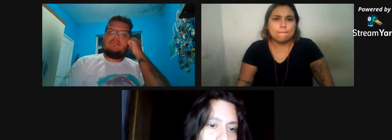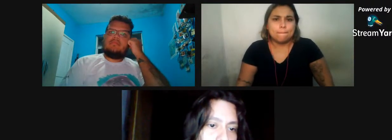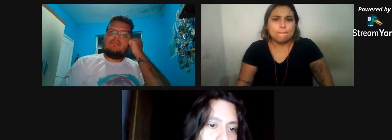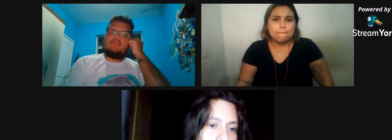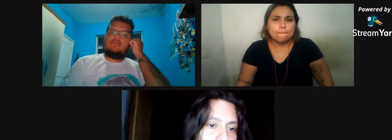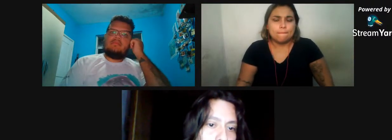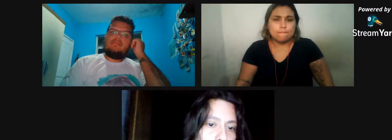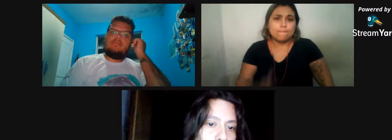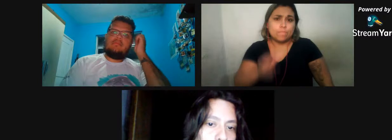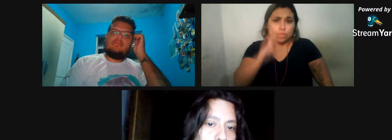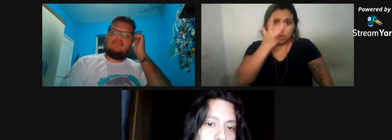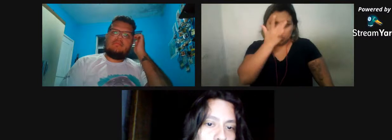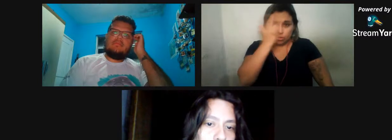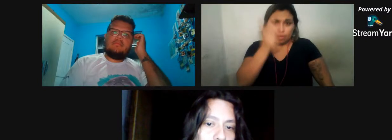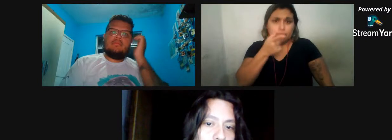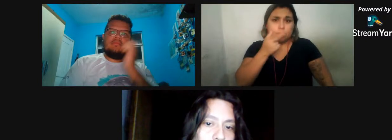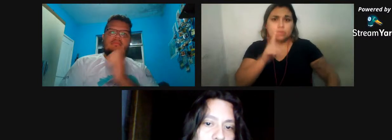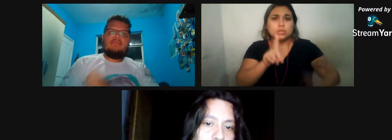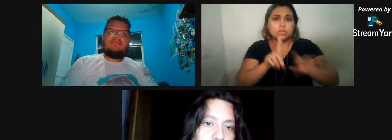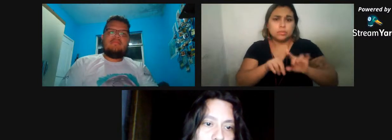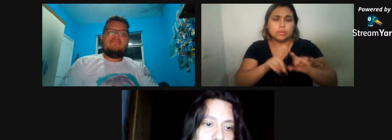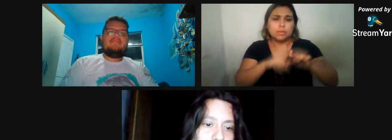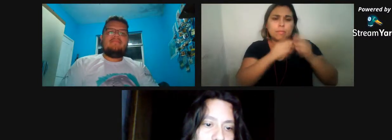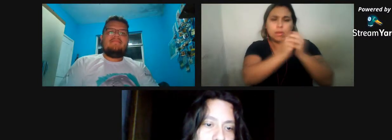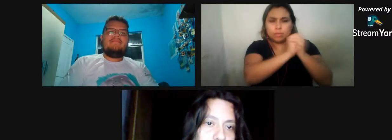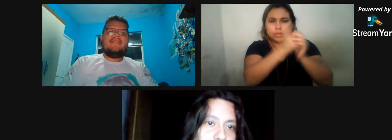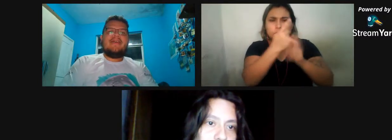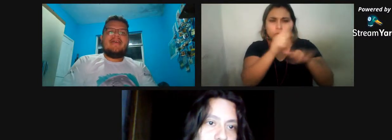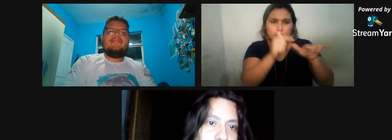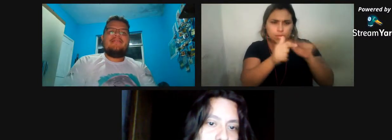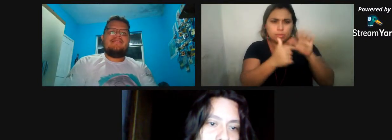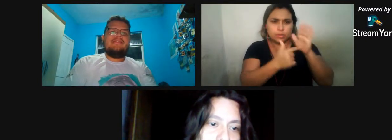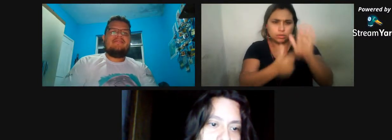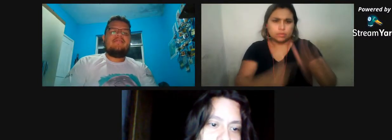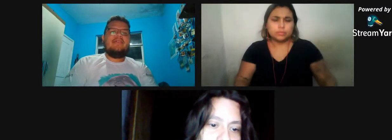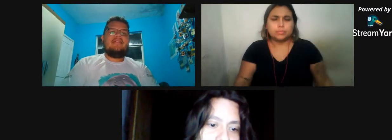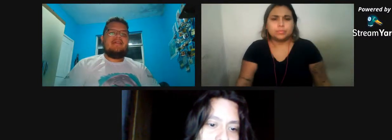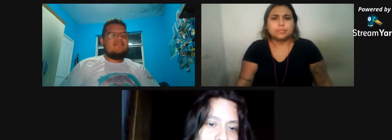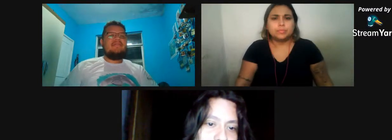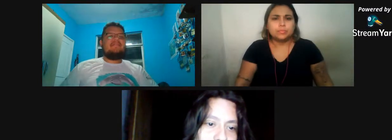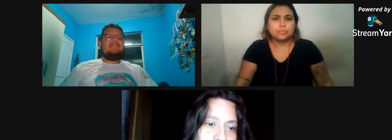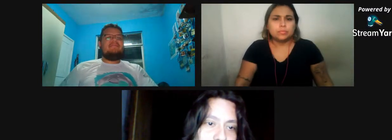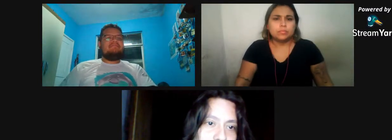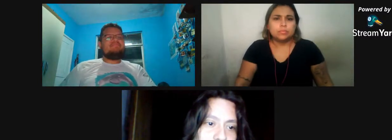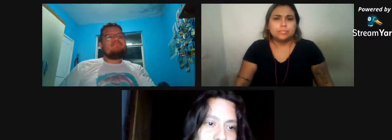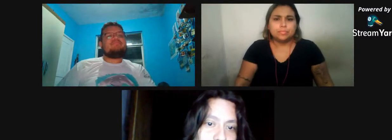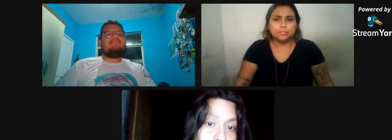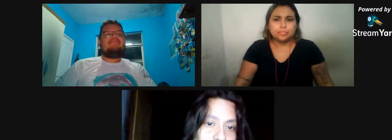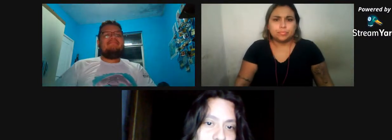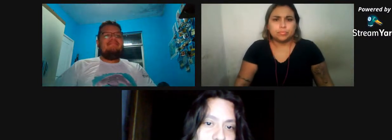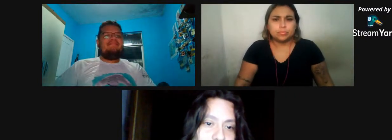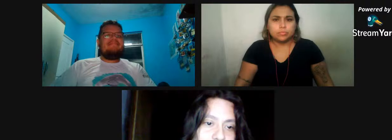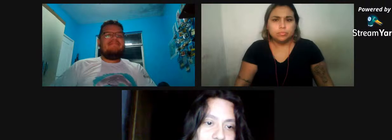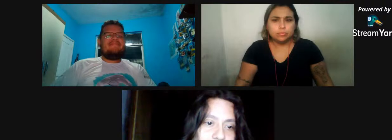Lenise Rodrigues, show, parabéns pelo trabalho e apresentação. Obrigado, Lenise, colega da graduação.